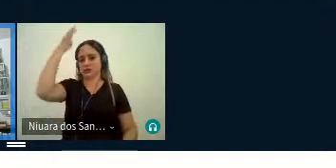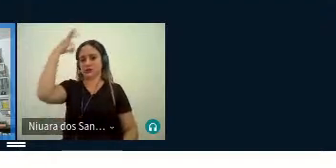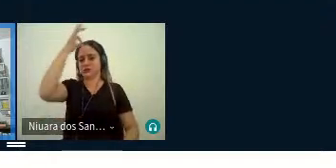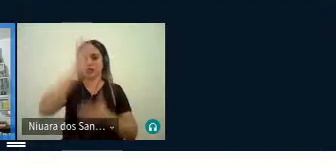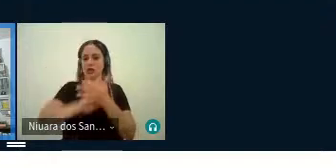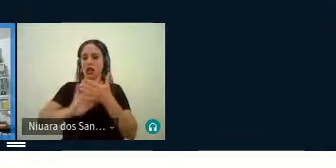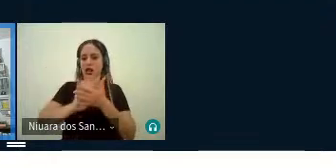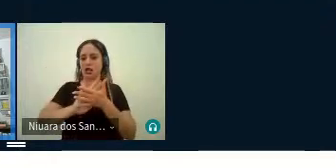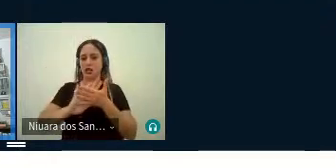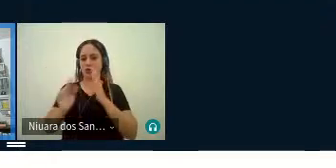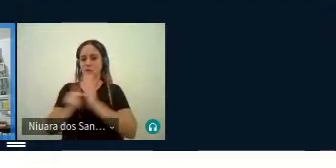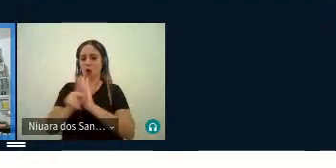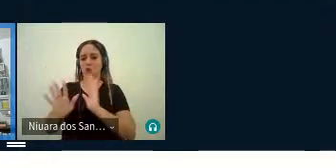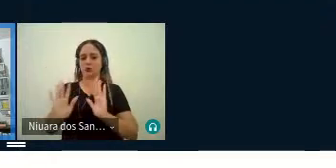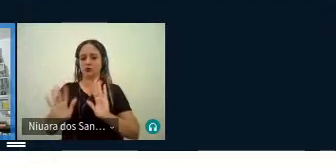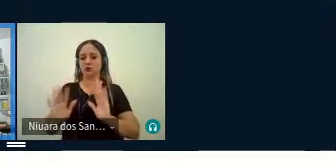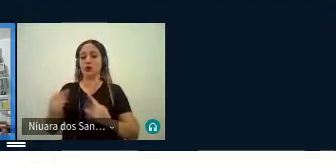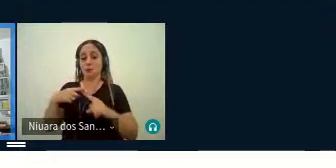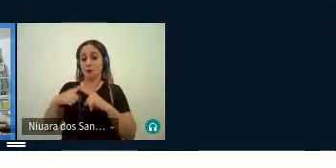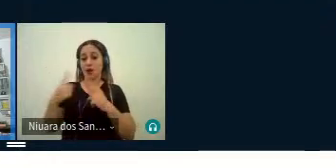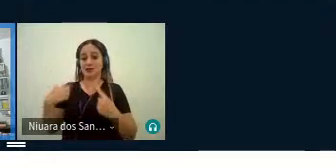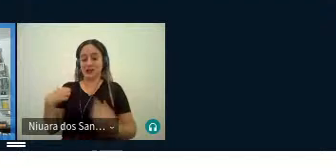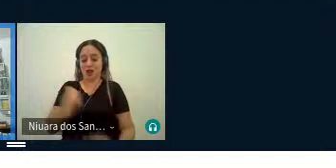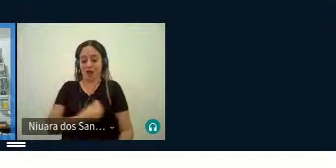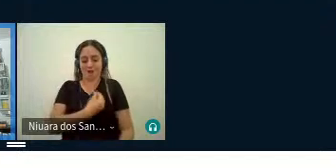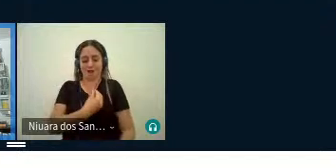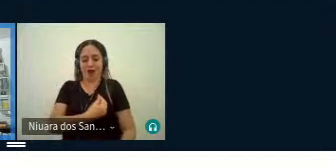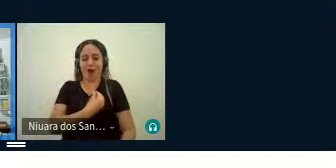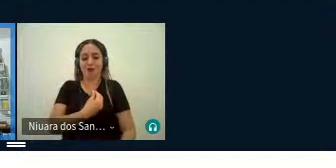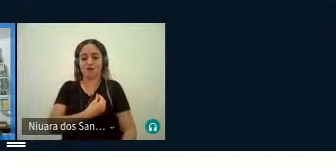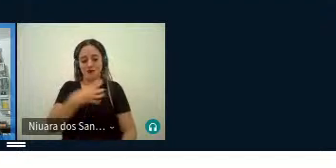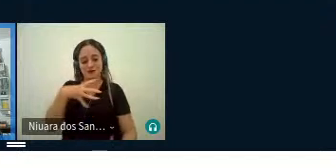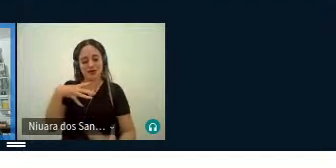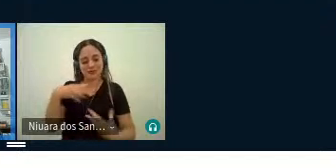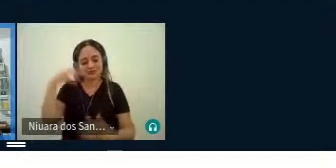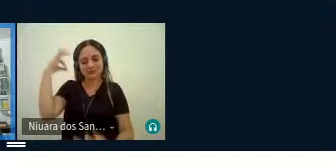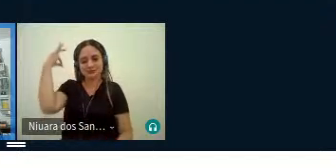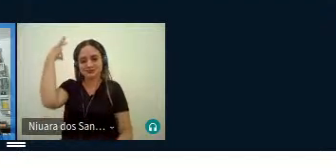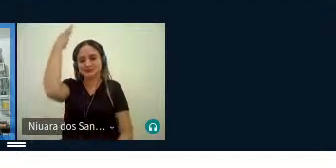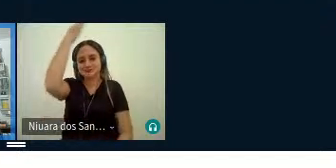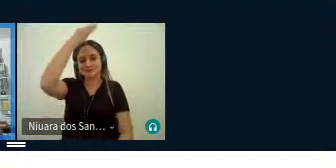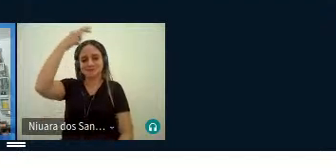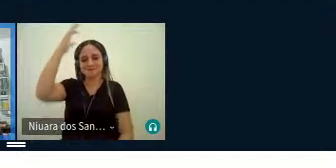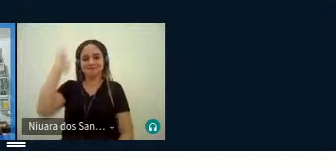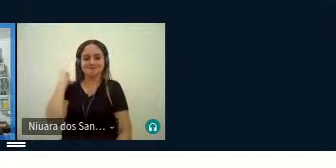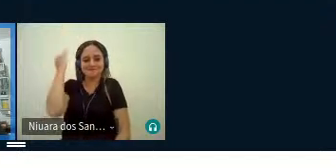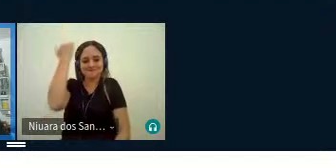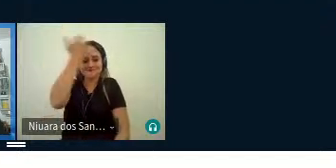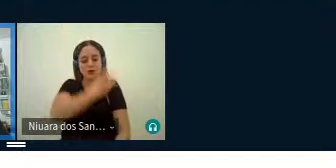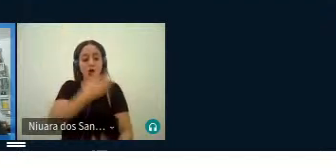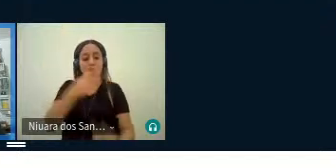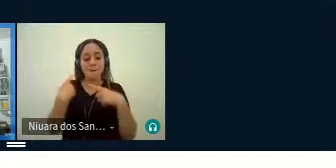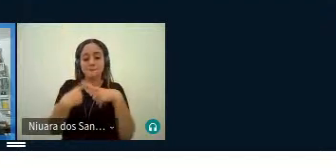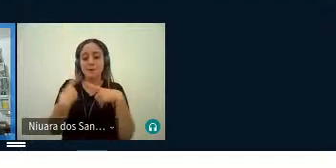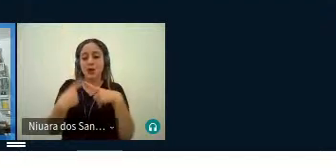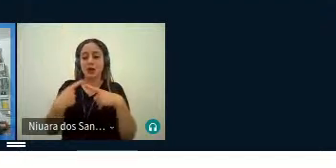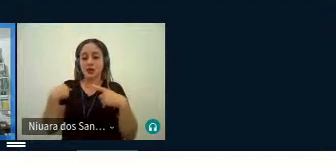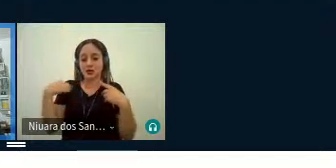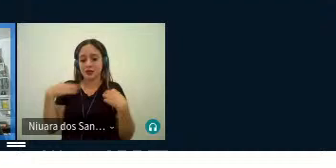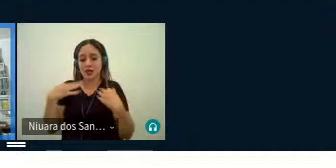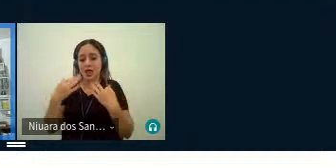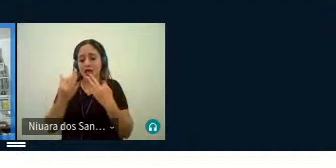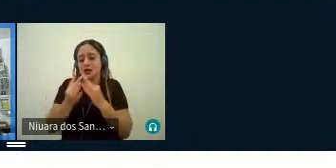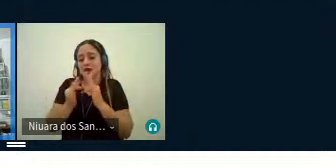mas que, de alguma forma, ela vive essa santidade na terra pela sua dignidade, da forma como ela